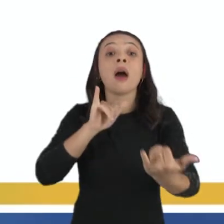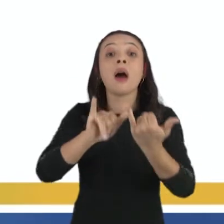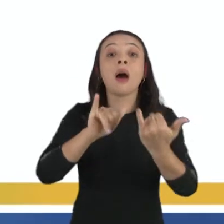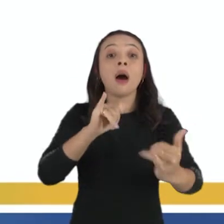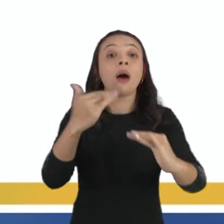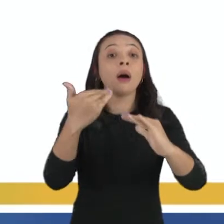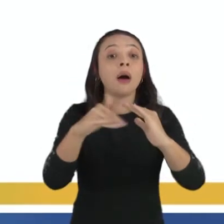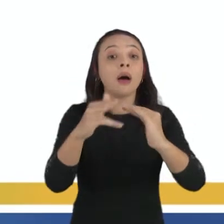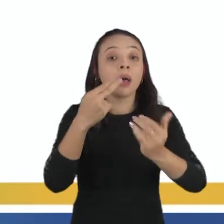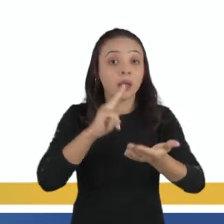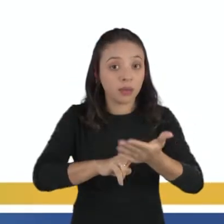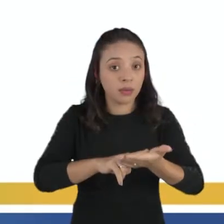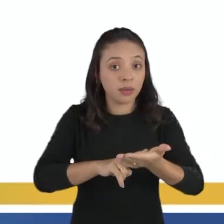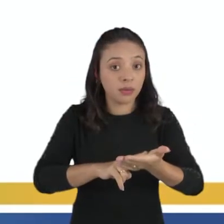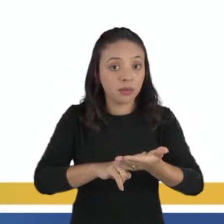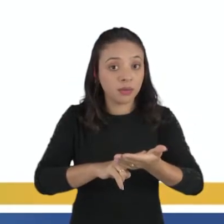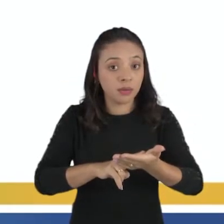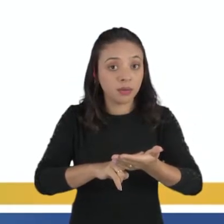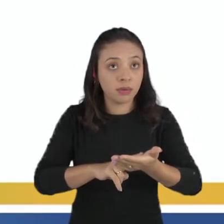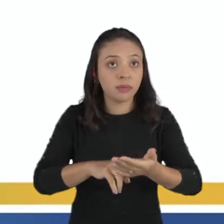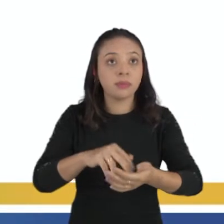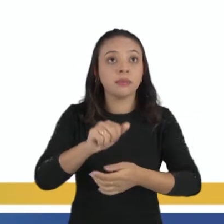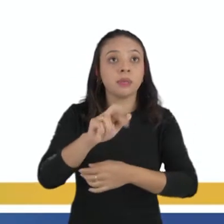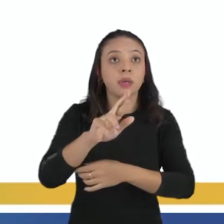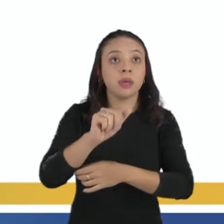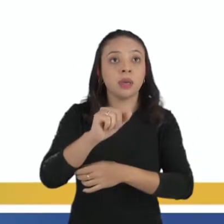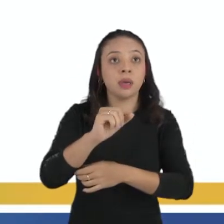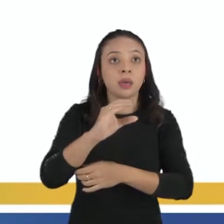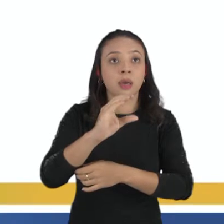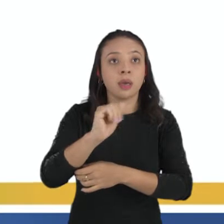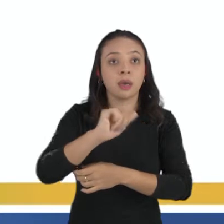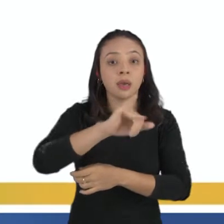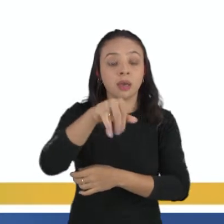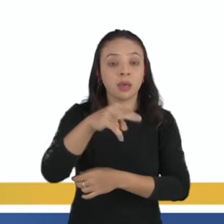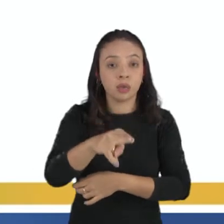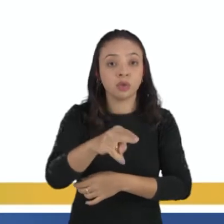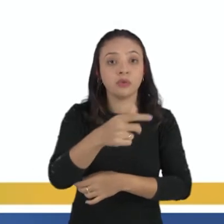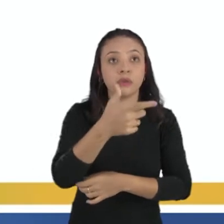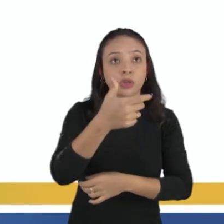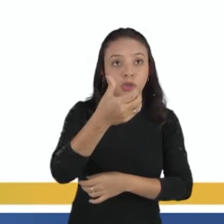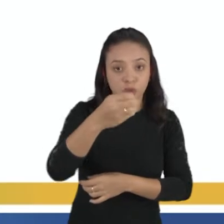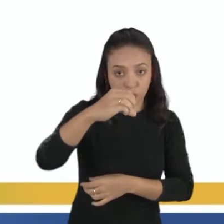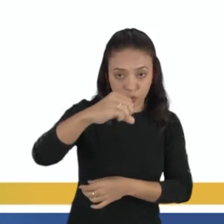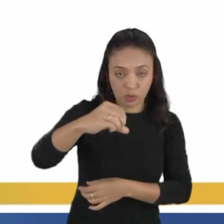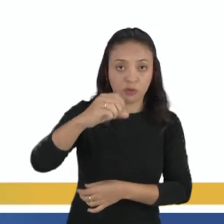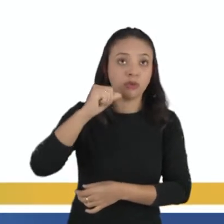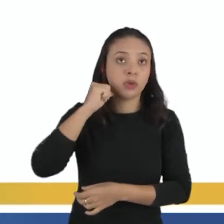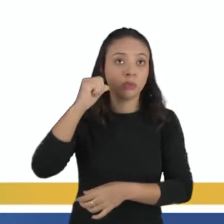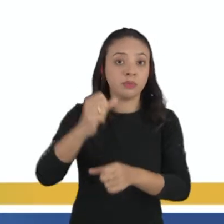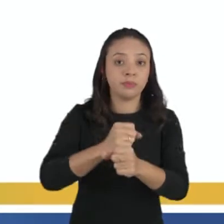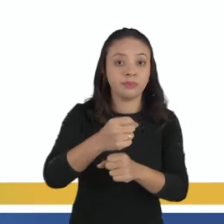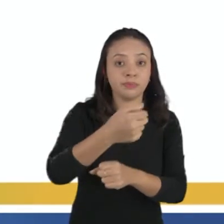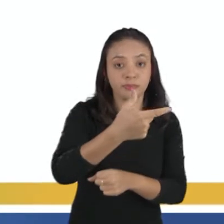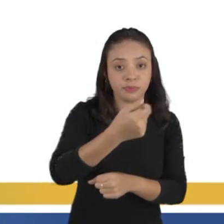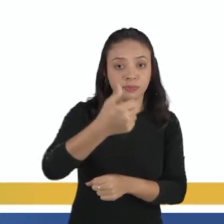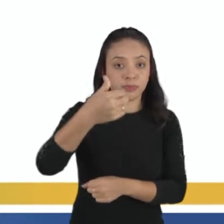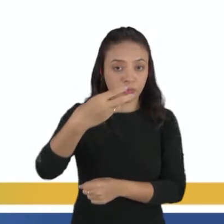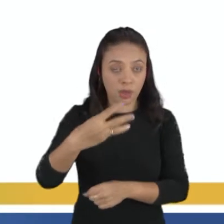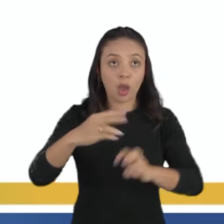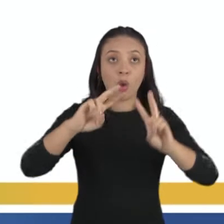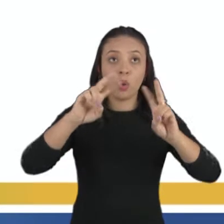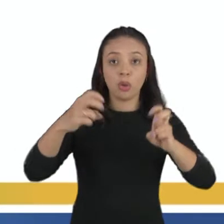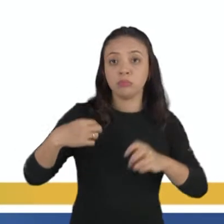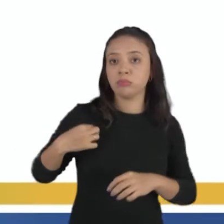carta, tá bom? Aracaju, 29 de abril de 2013. Assunto, fardamento